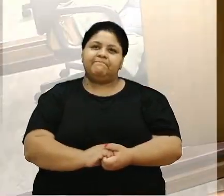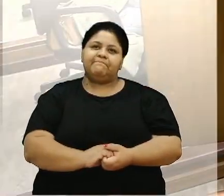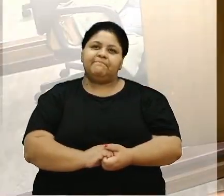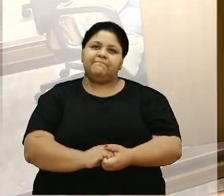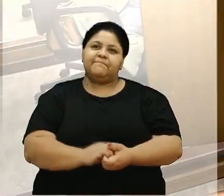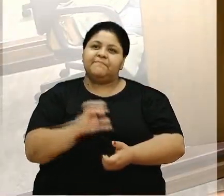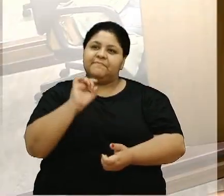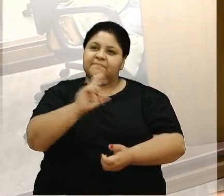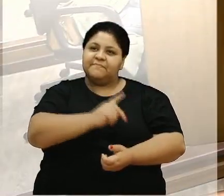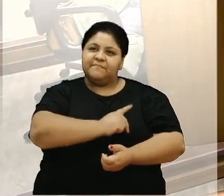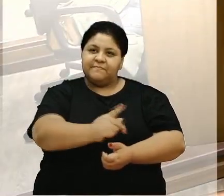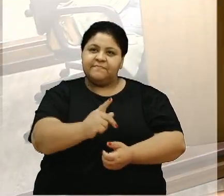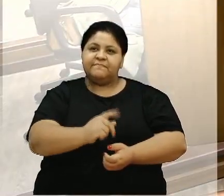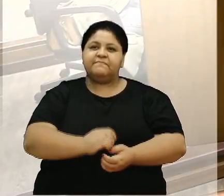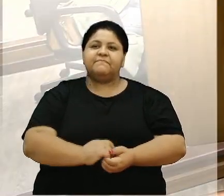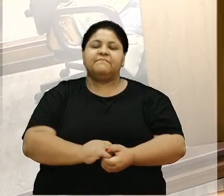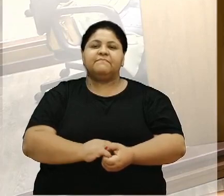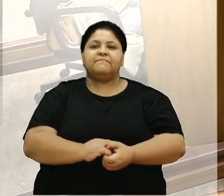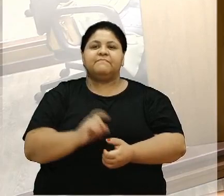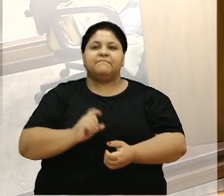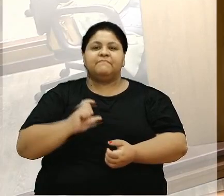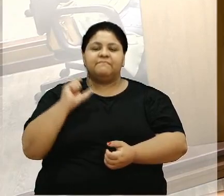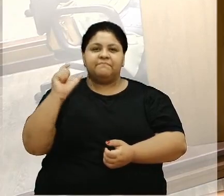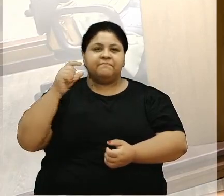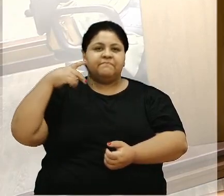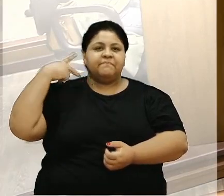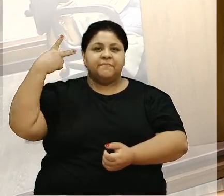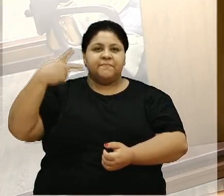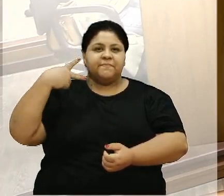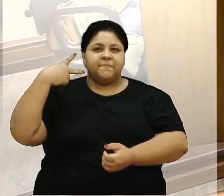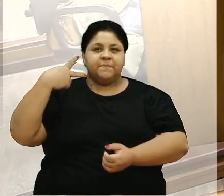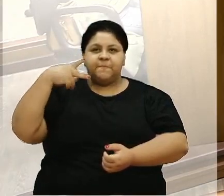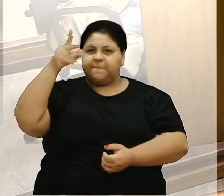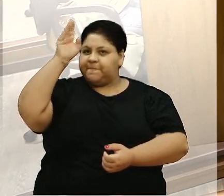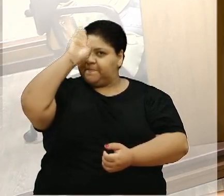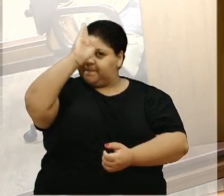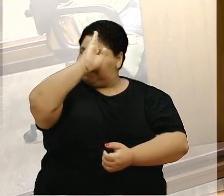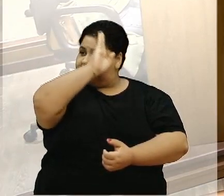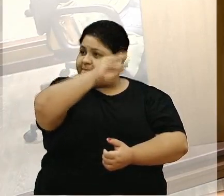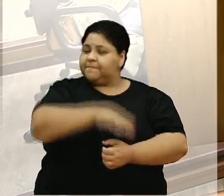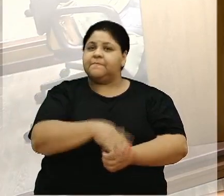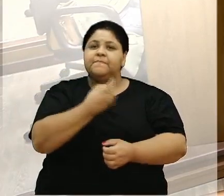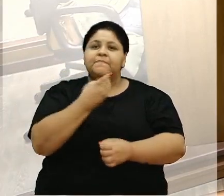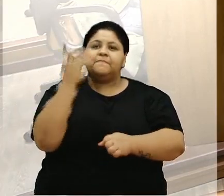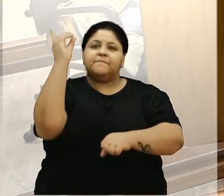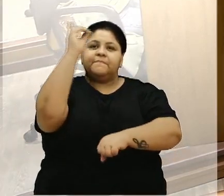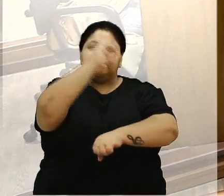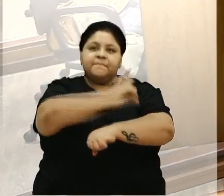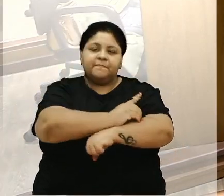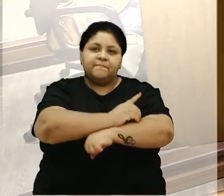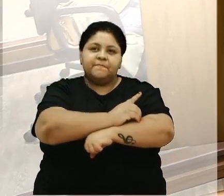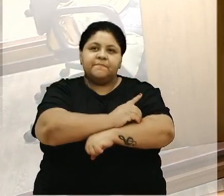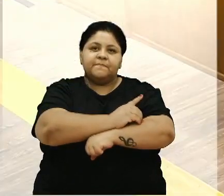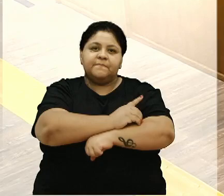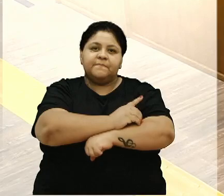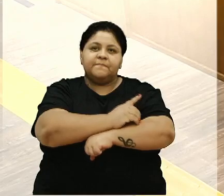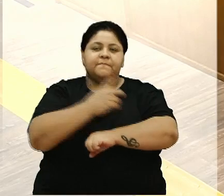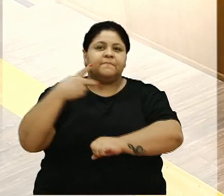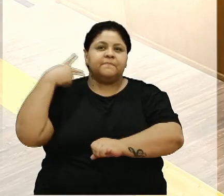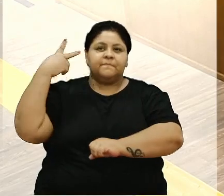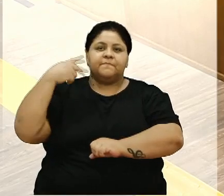Era isso, senhora presidente. Com a palavra, a vereadora Adriana Bressan. Bom dia, senhora presidente, senhoras e senhores vereadores.